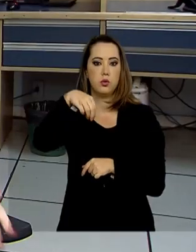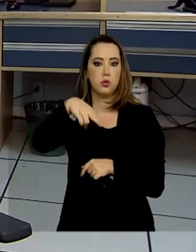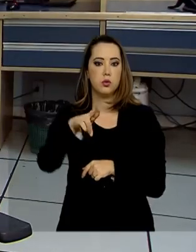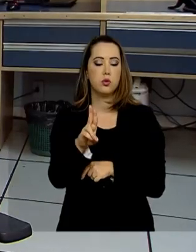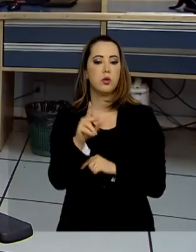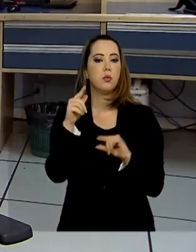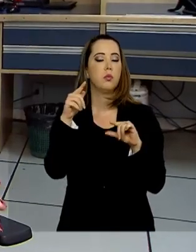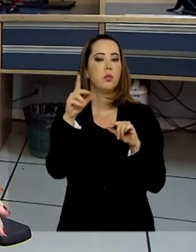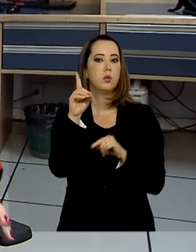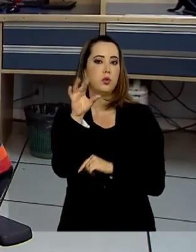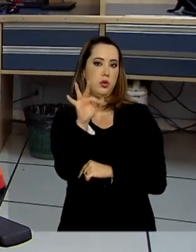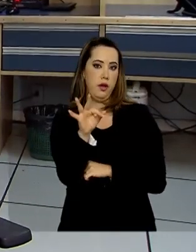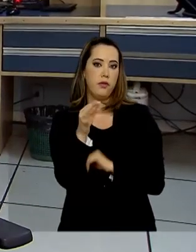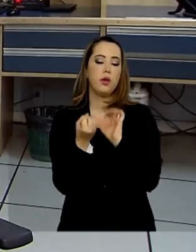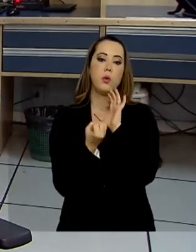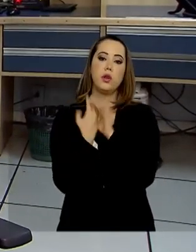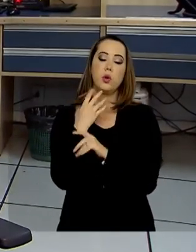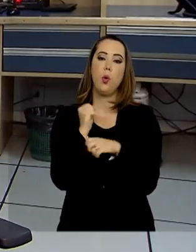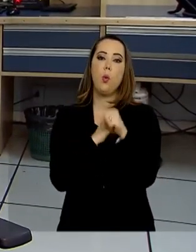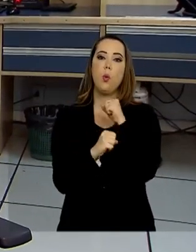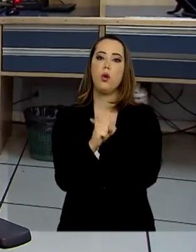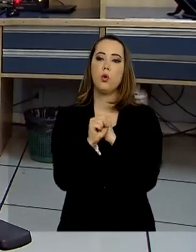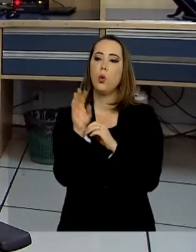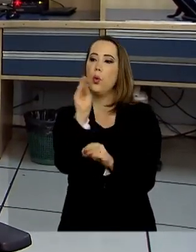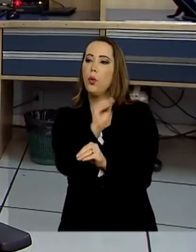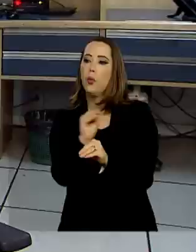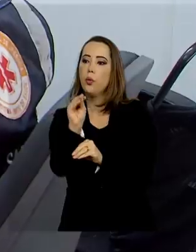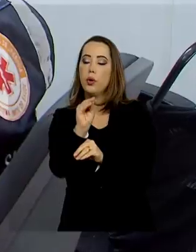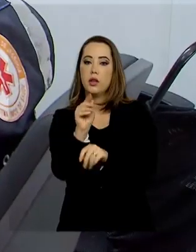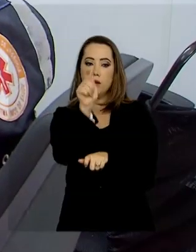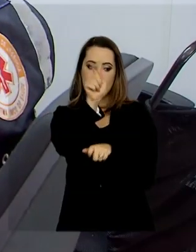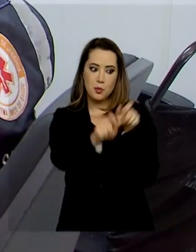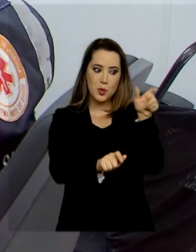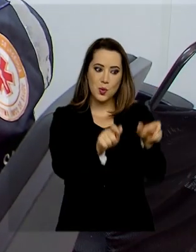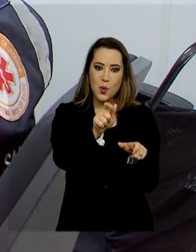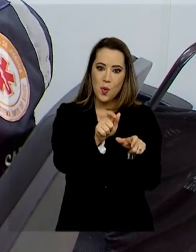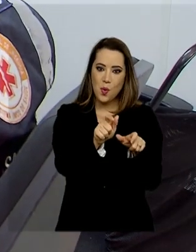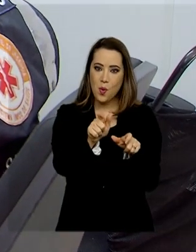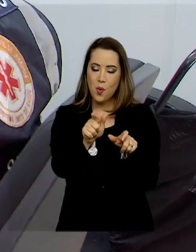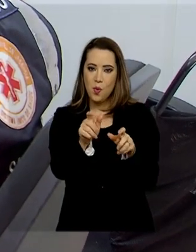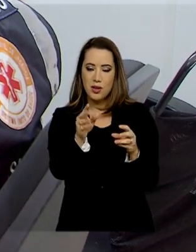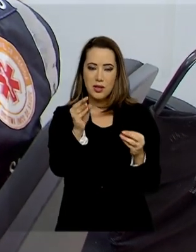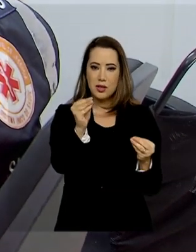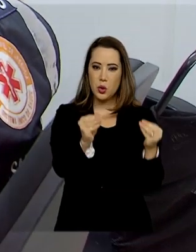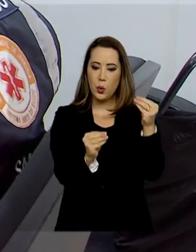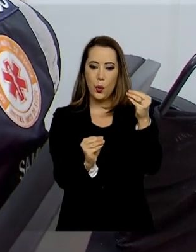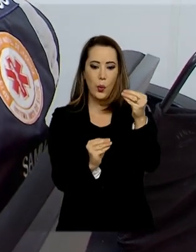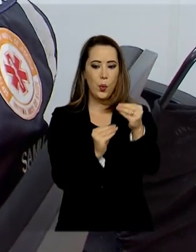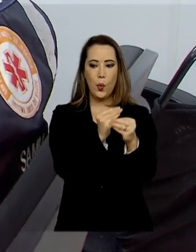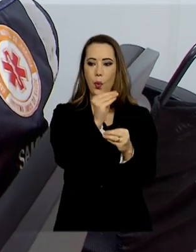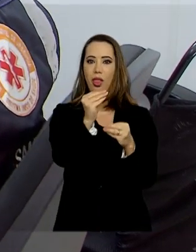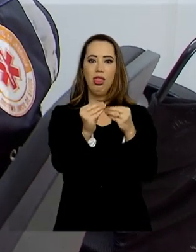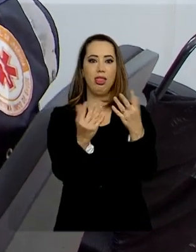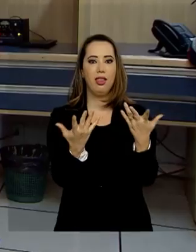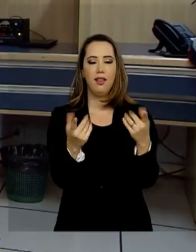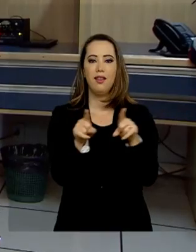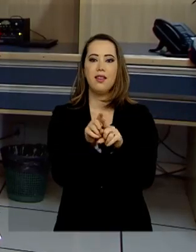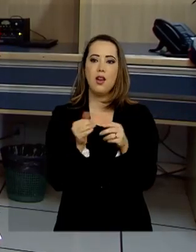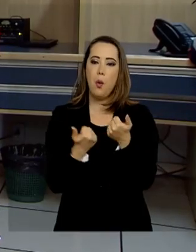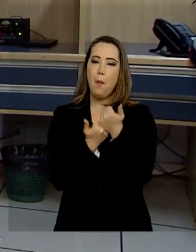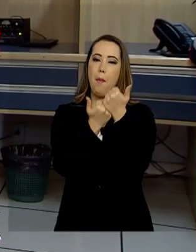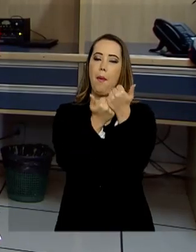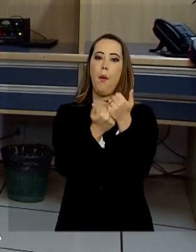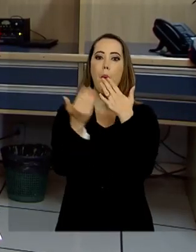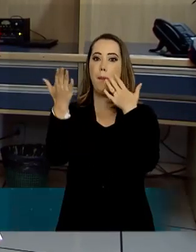Por isso, foi criado no ano passado o programa Cuidando de Quem Cuida, que oferece apoio psicológico aos profissionais da equipe. É um